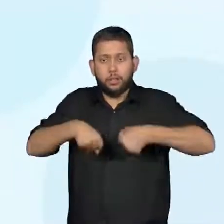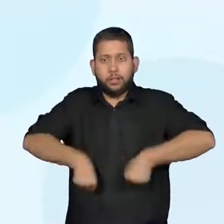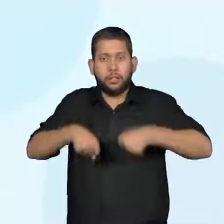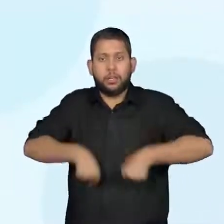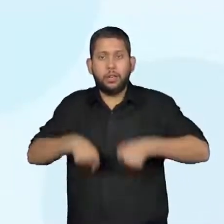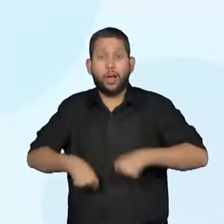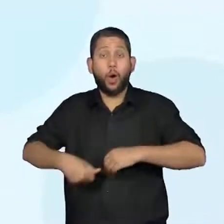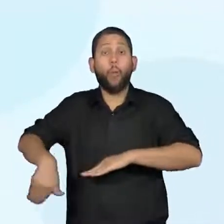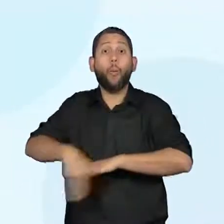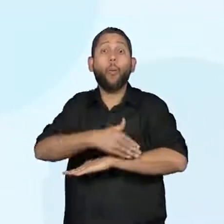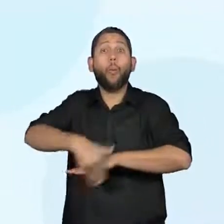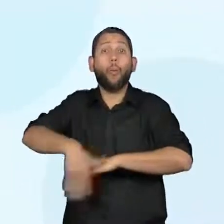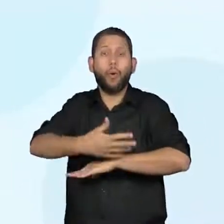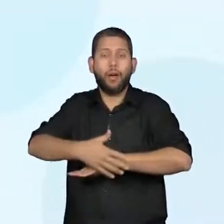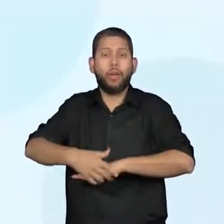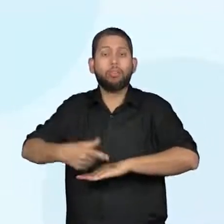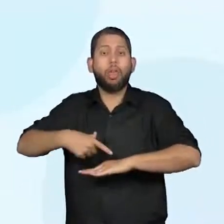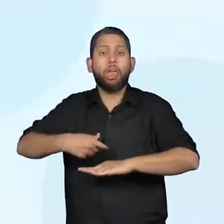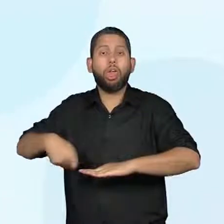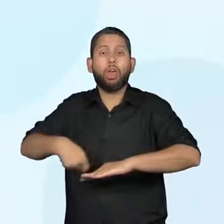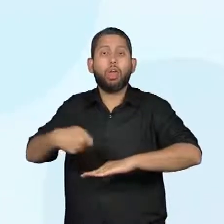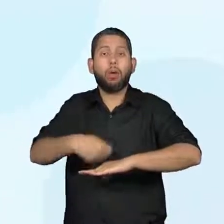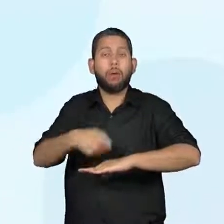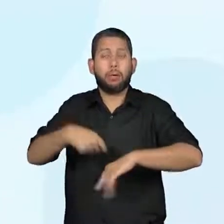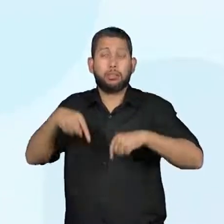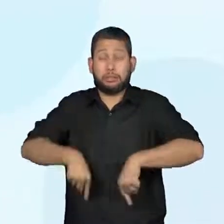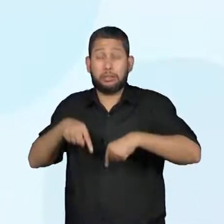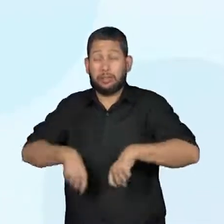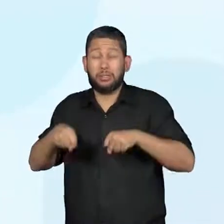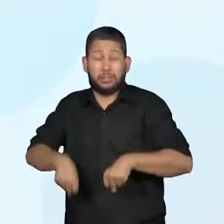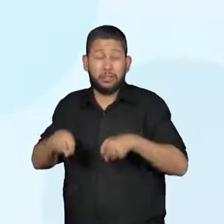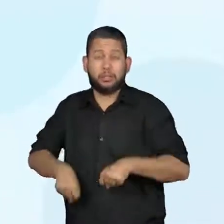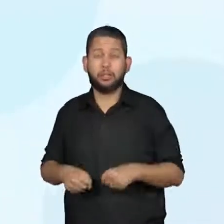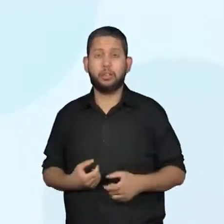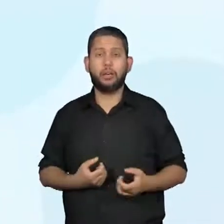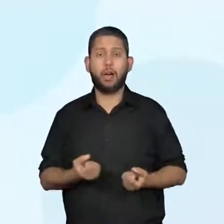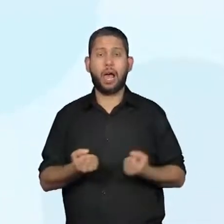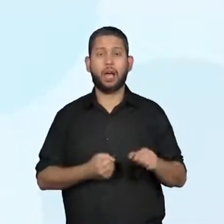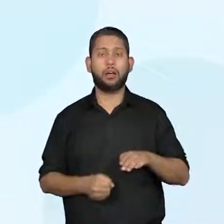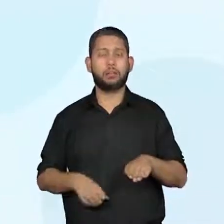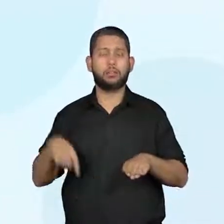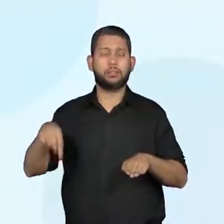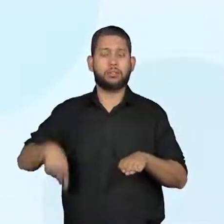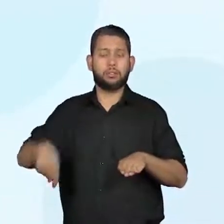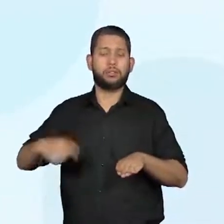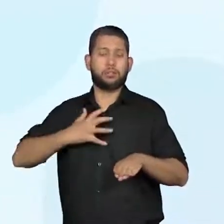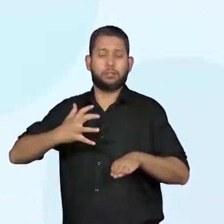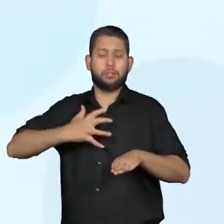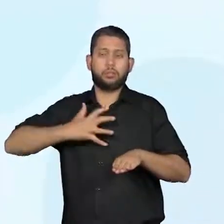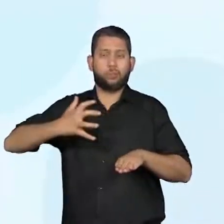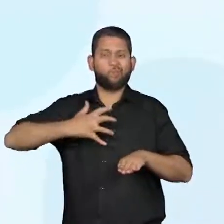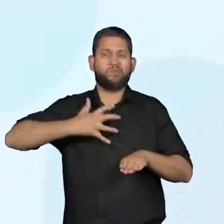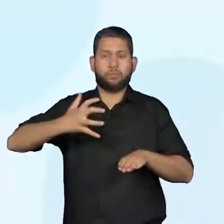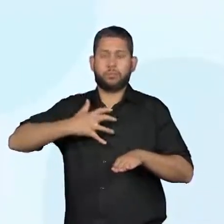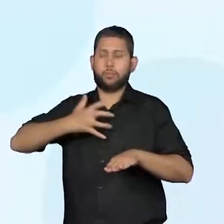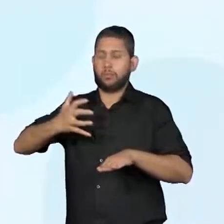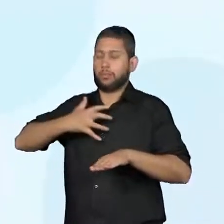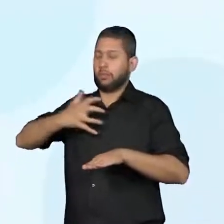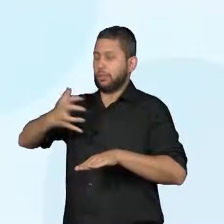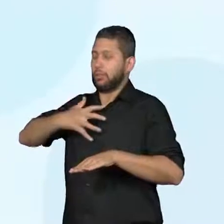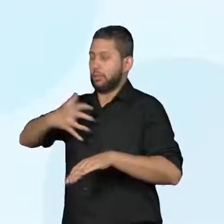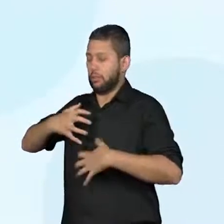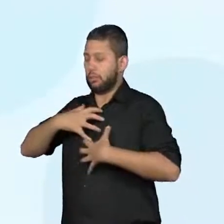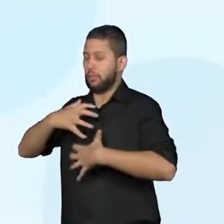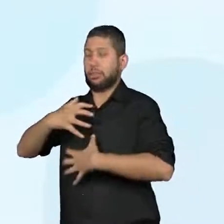você passa na rua e tem alguém trabalhando e faz aquele barulho, tatatatatatata, é horrível, você sai dali e começa até a falar mais alto, não é